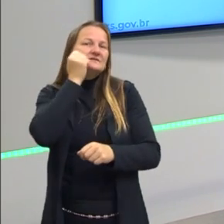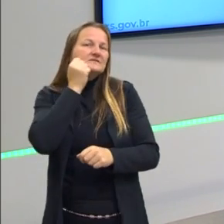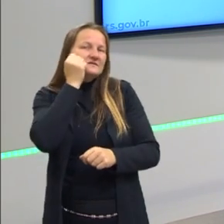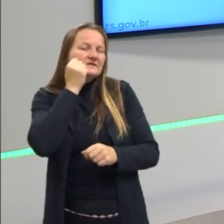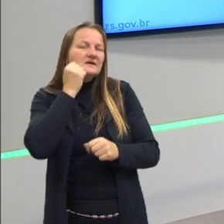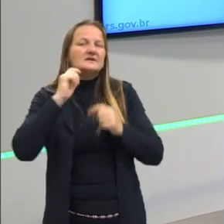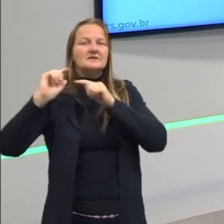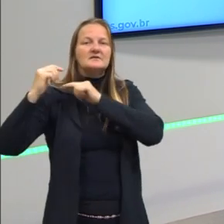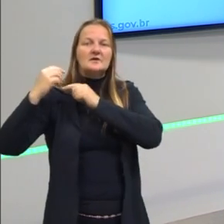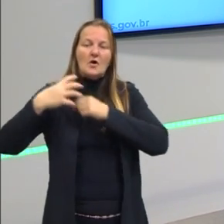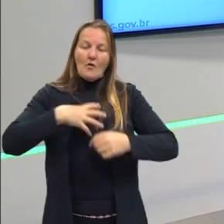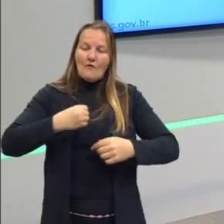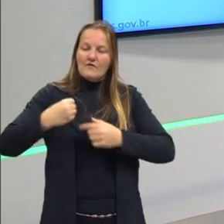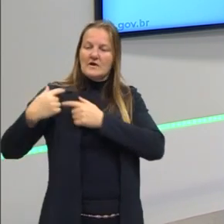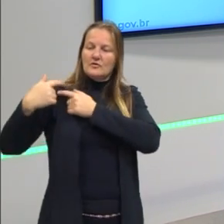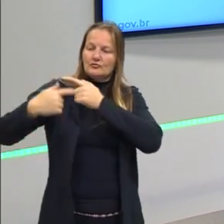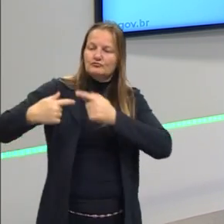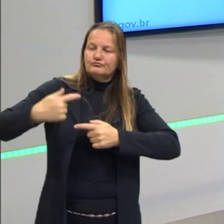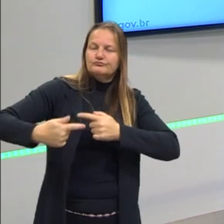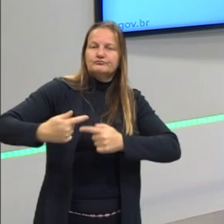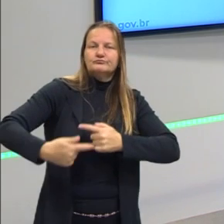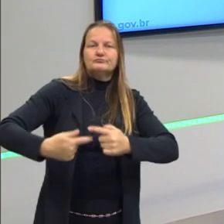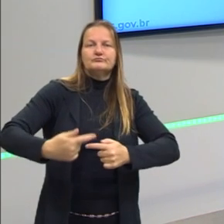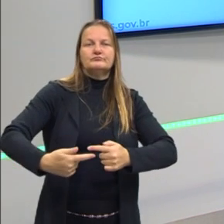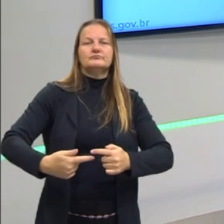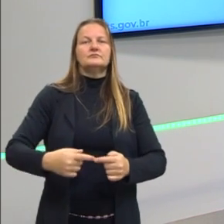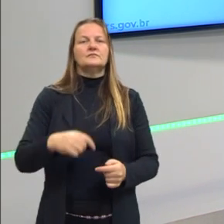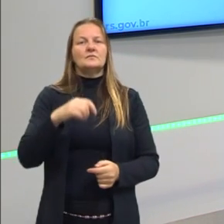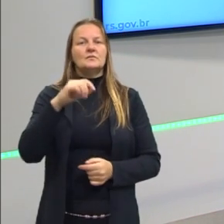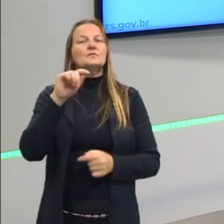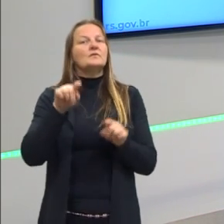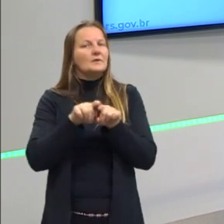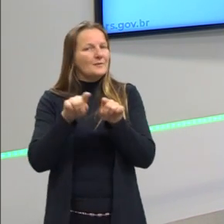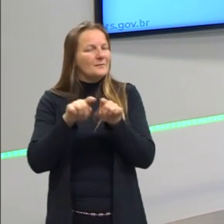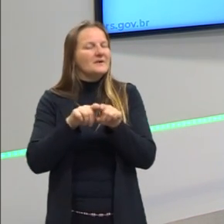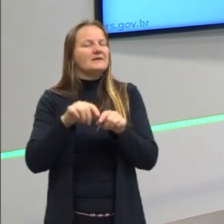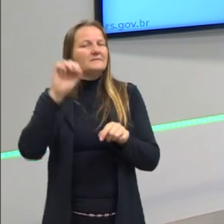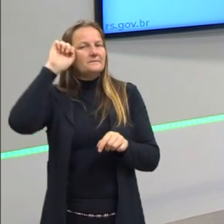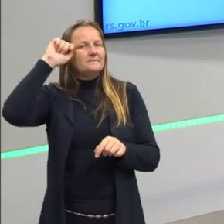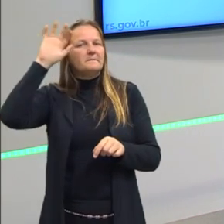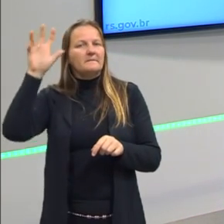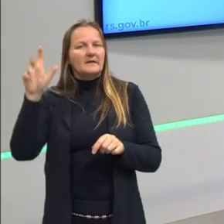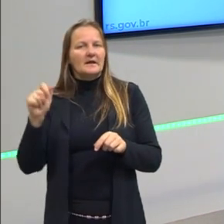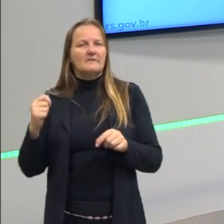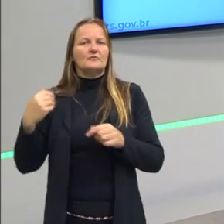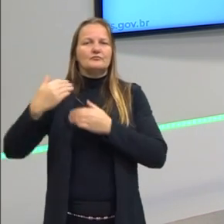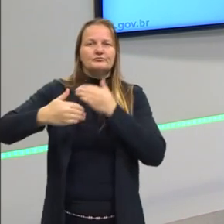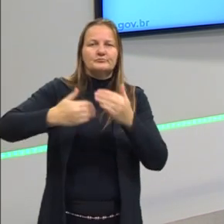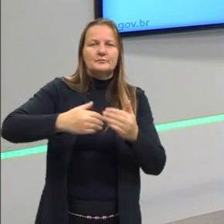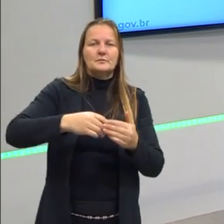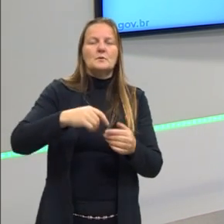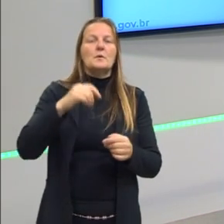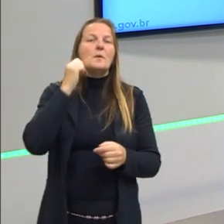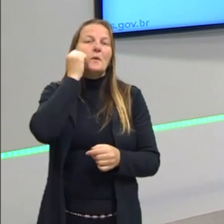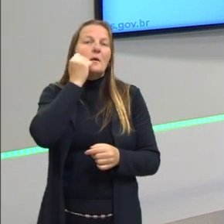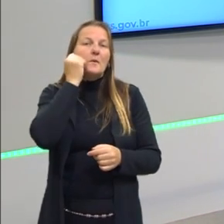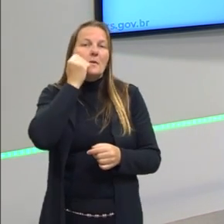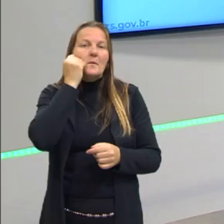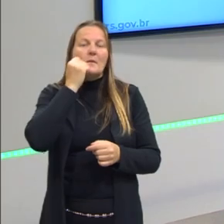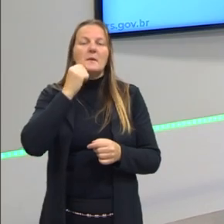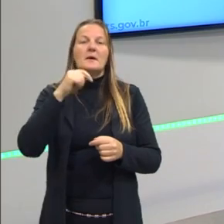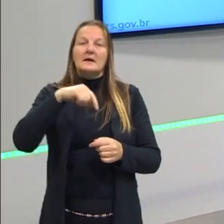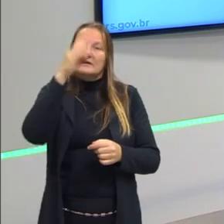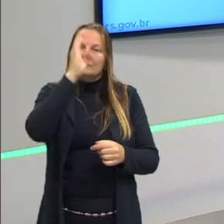descendentes dos afro-brasileiros, então, até hoje, os países colonizados são países que apresentam índices de